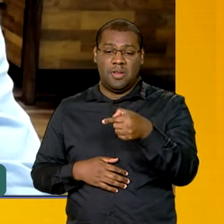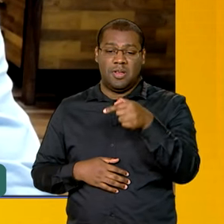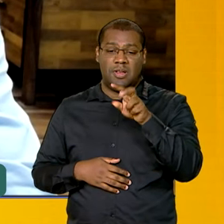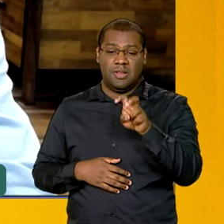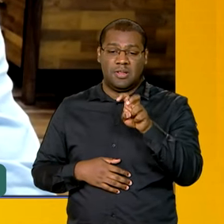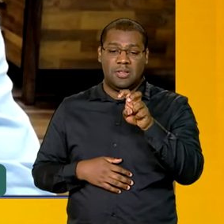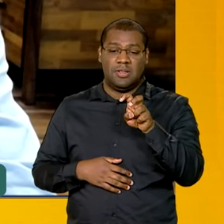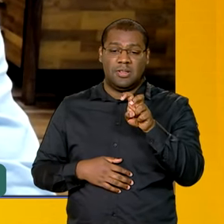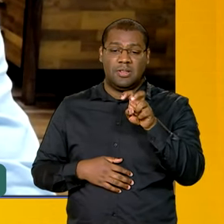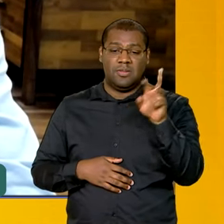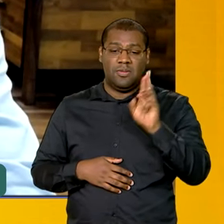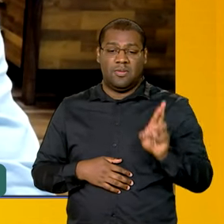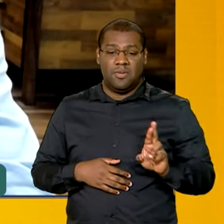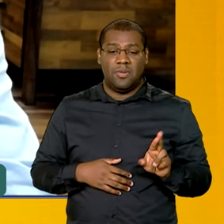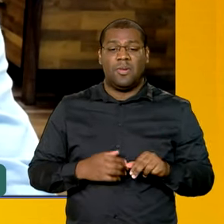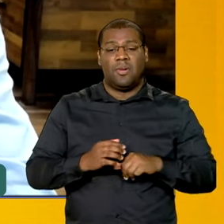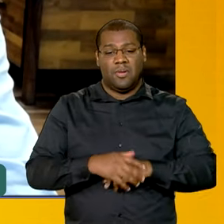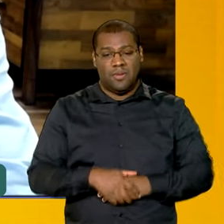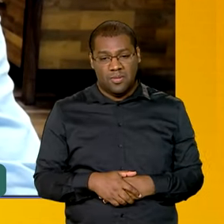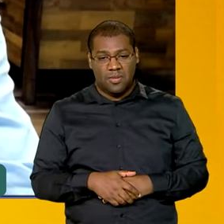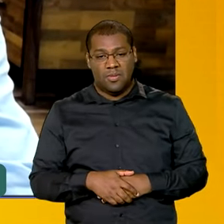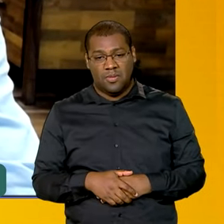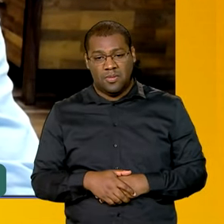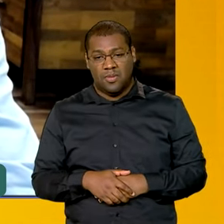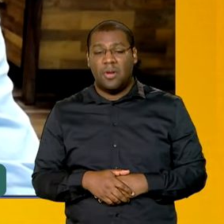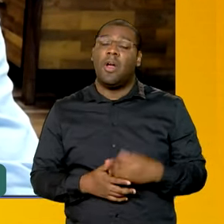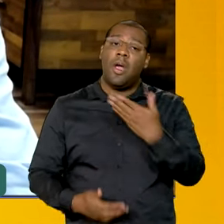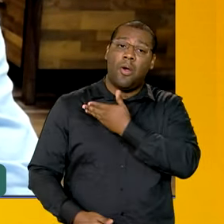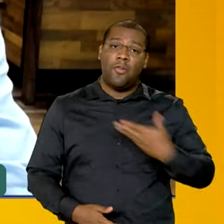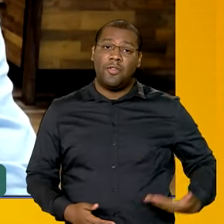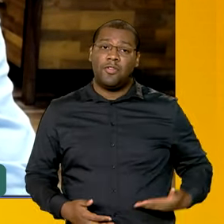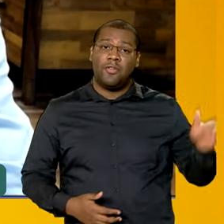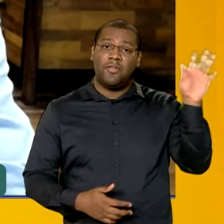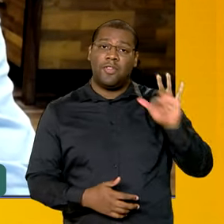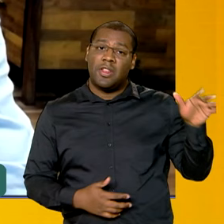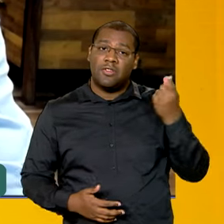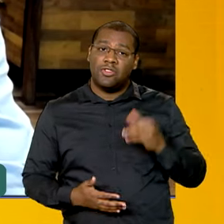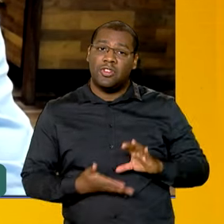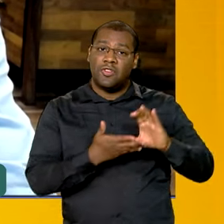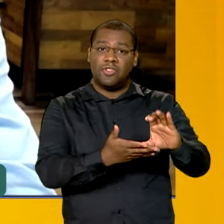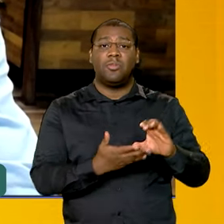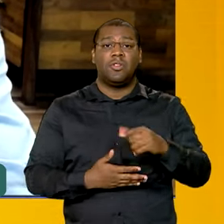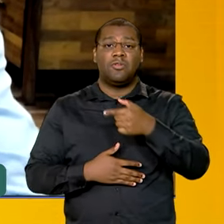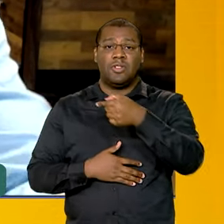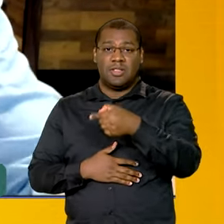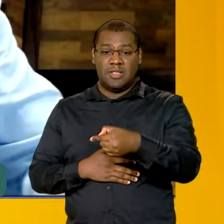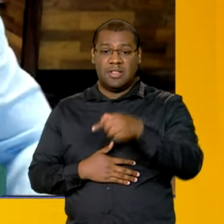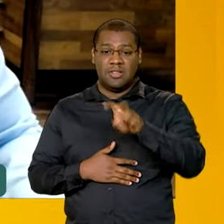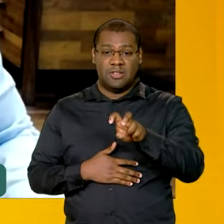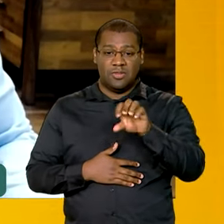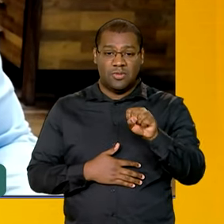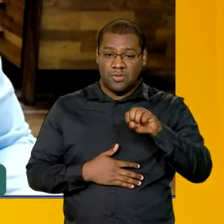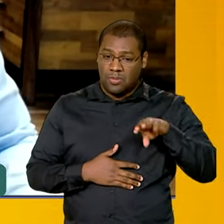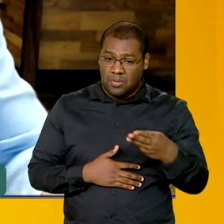de R 758,00 milhões, beneficiando 705 mil trabalhadores.